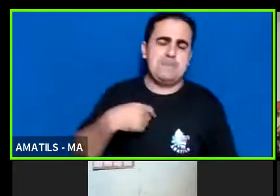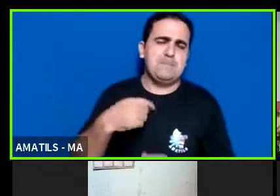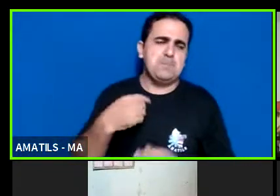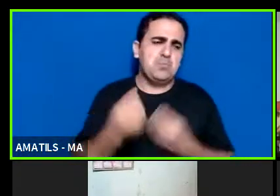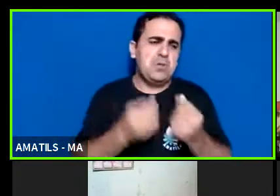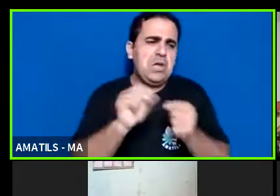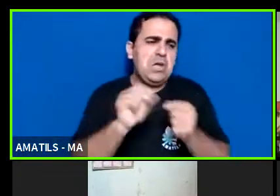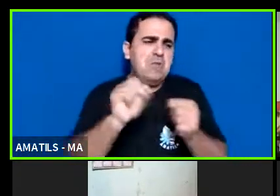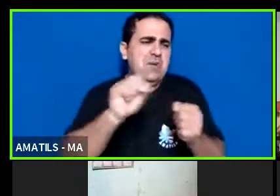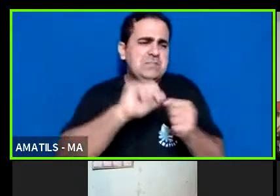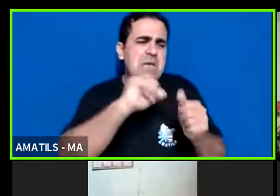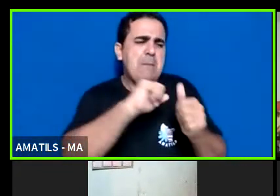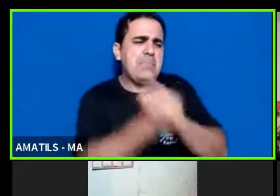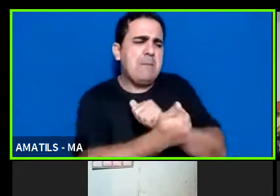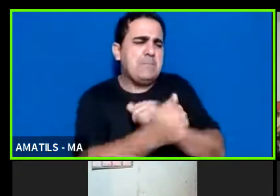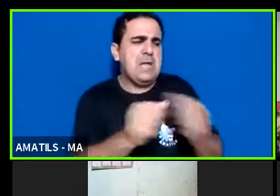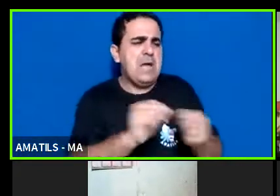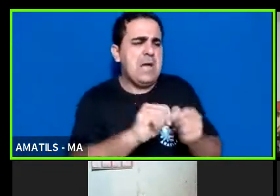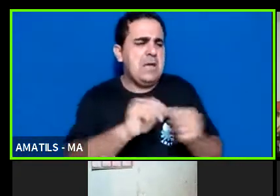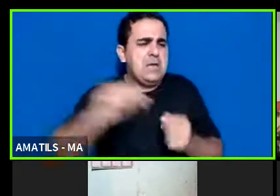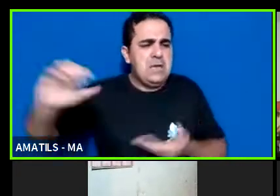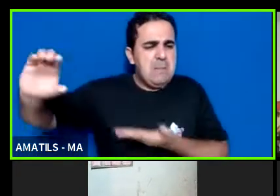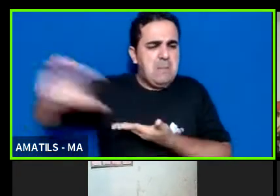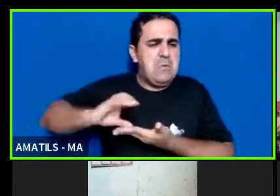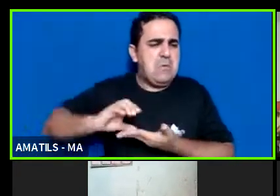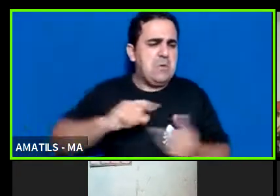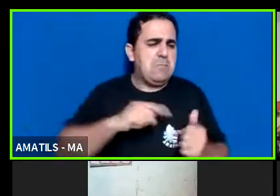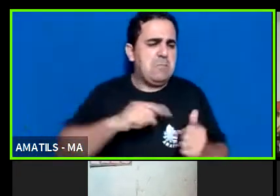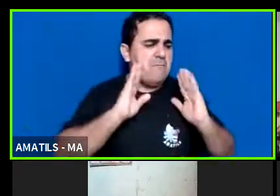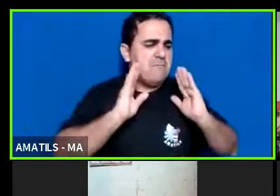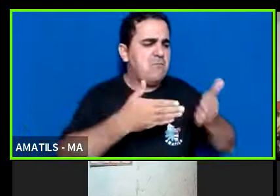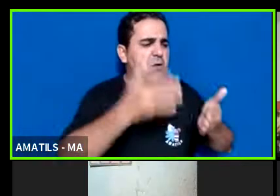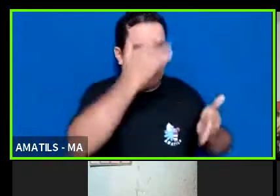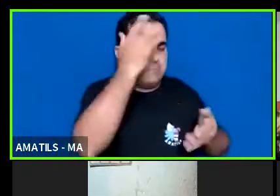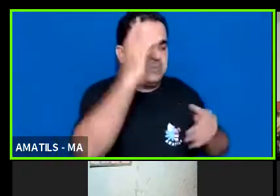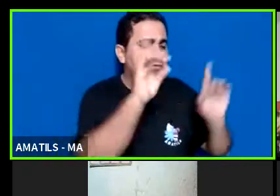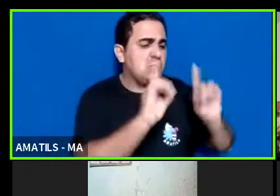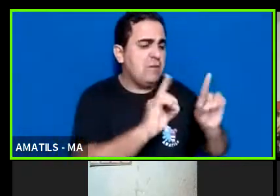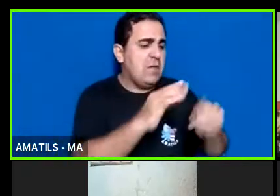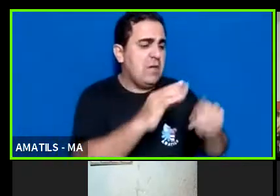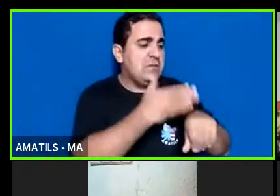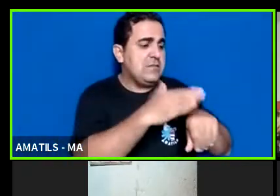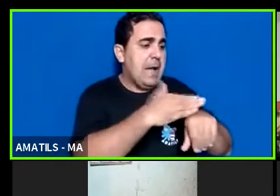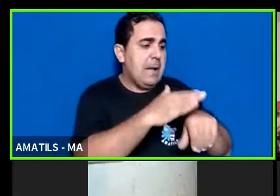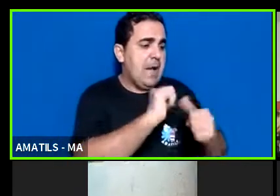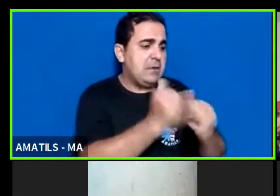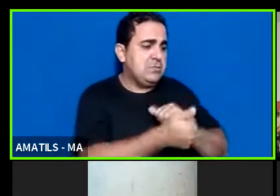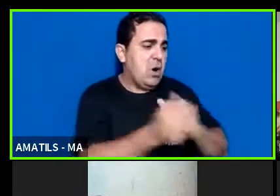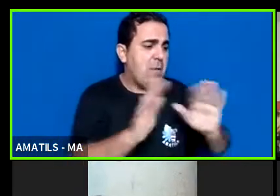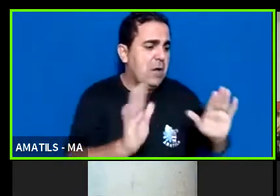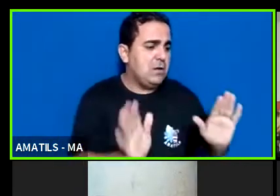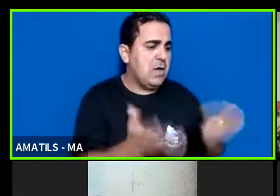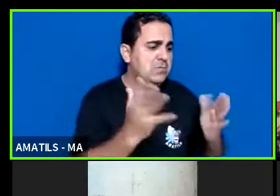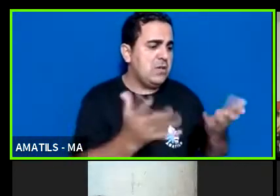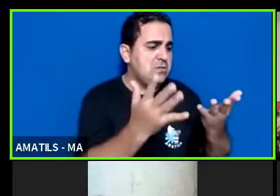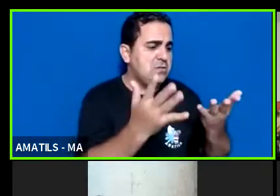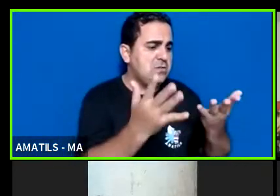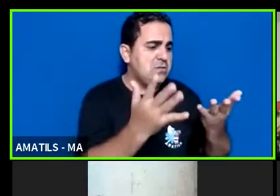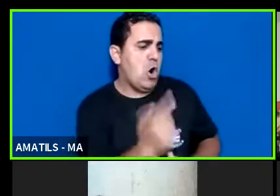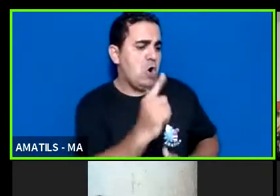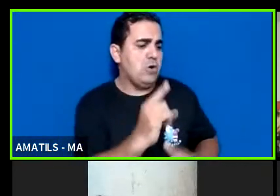escolares para esporte para pessoas com deficiência para incentivo a outras entidades